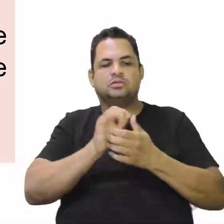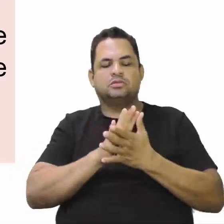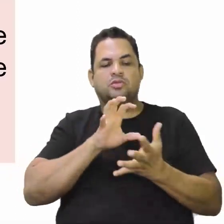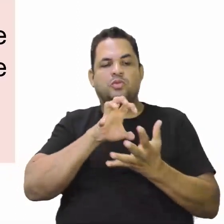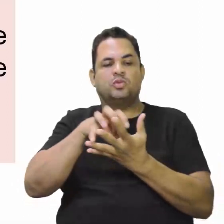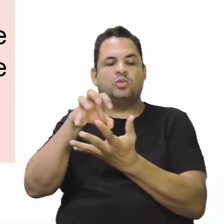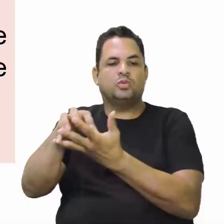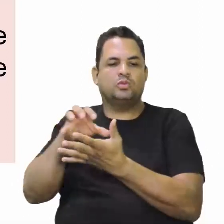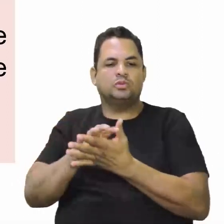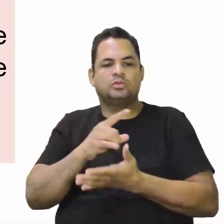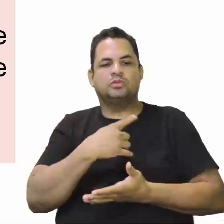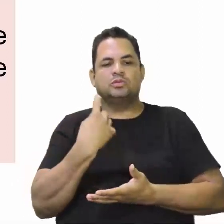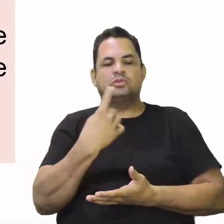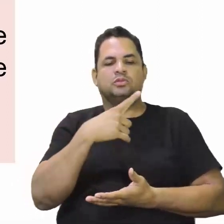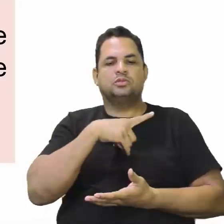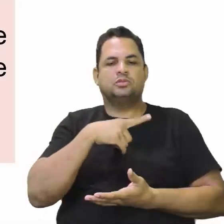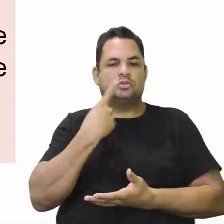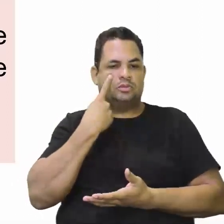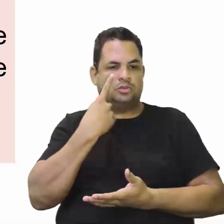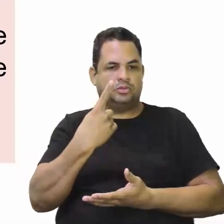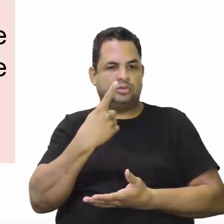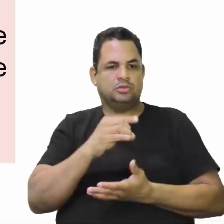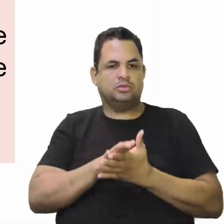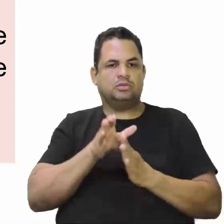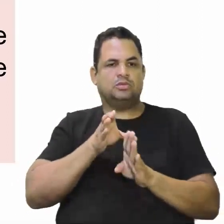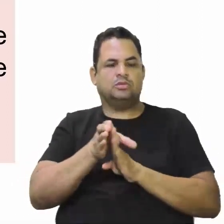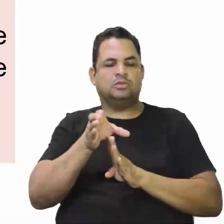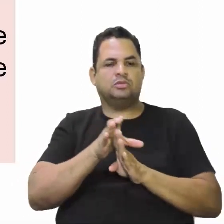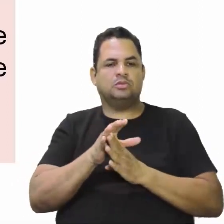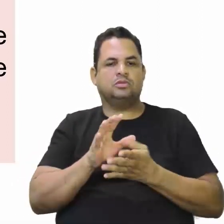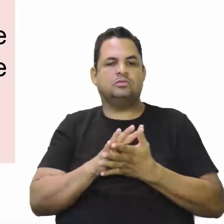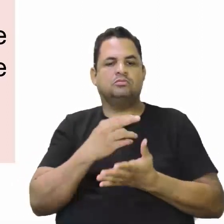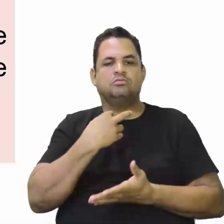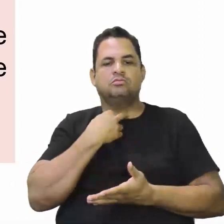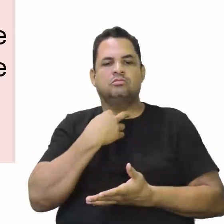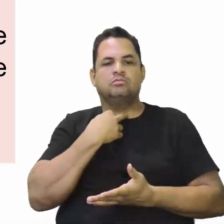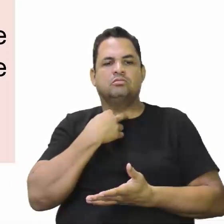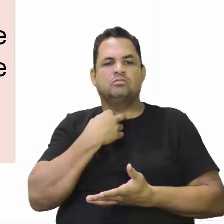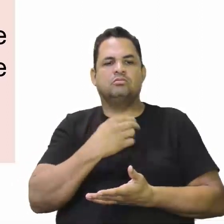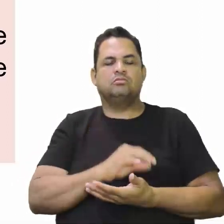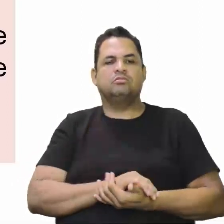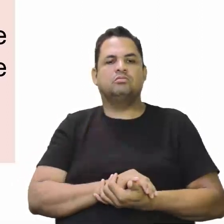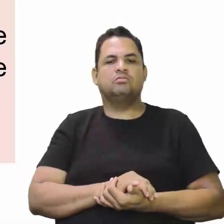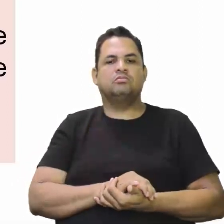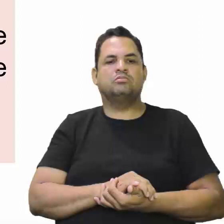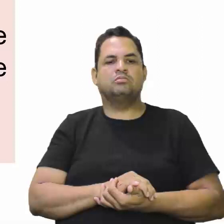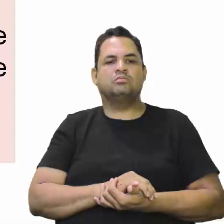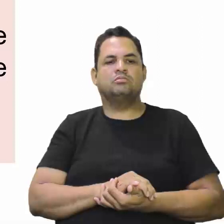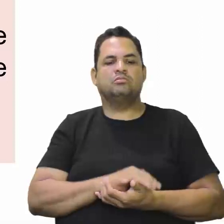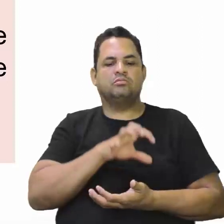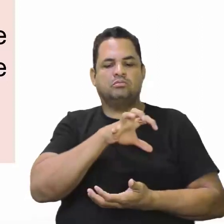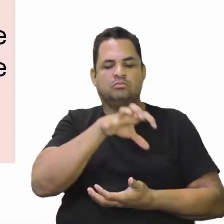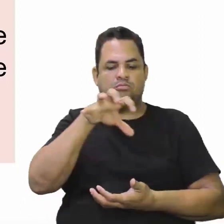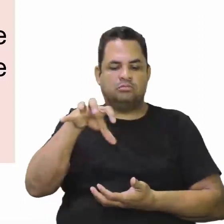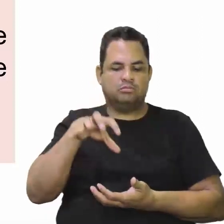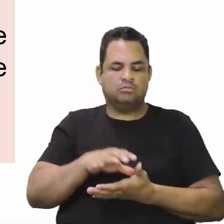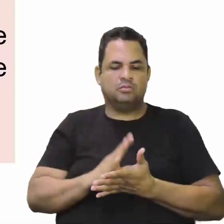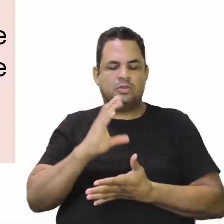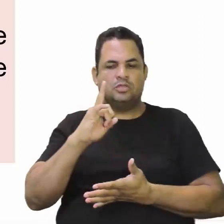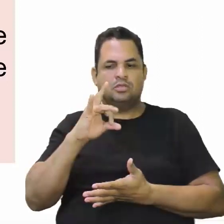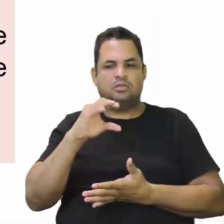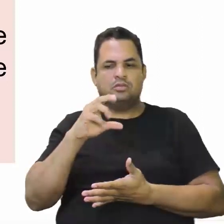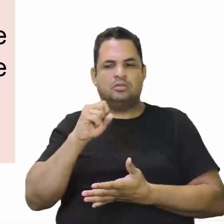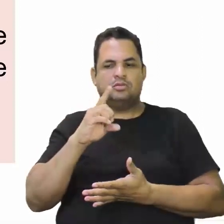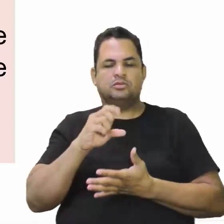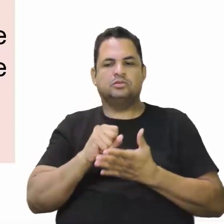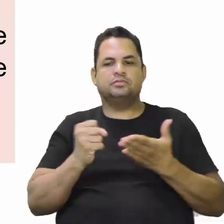Então, aqui nós já vamos ver que o Conselho das Índias não poderia ser ocupado por crioulos. Crioulos não ocupavam